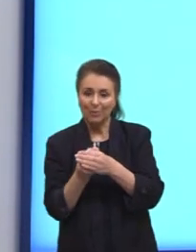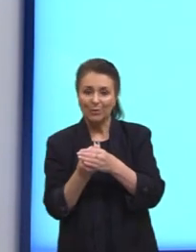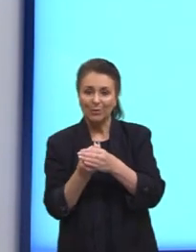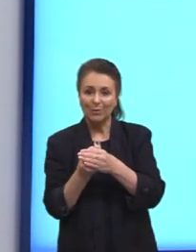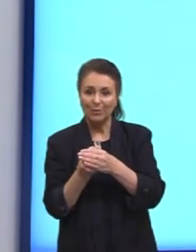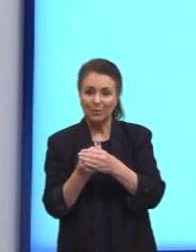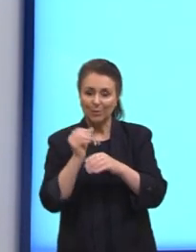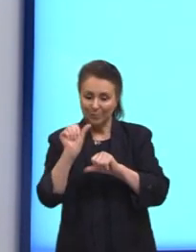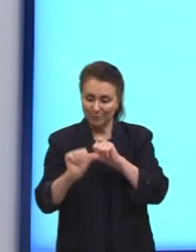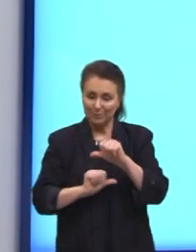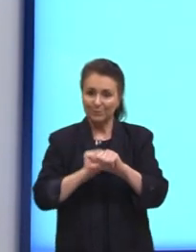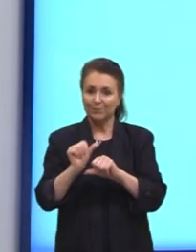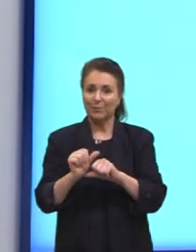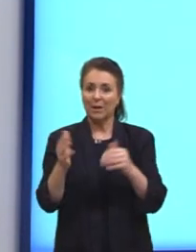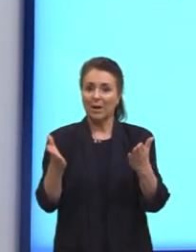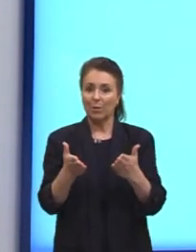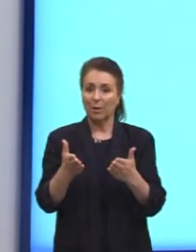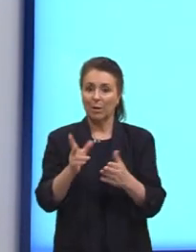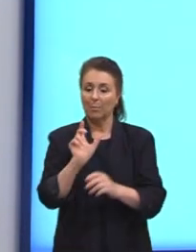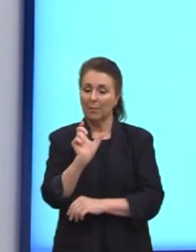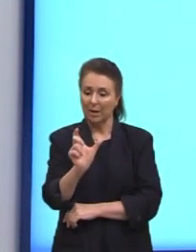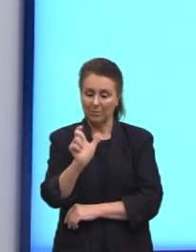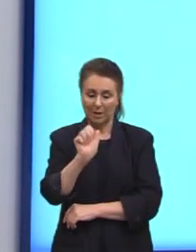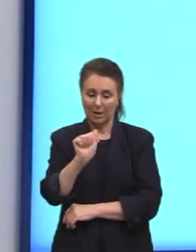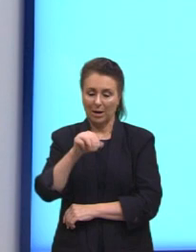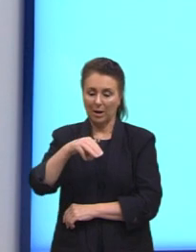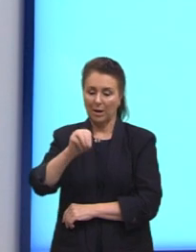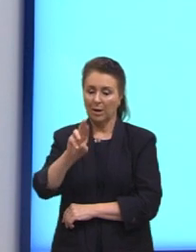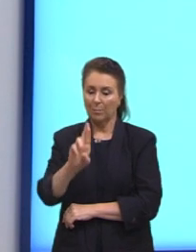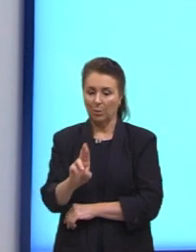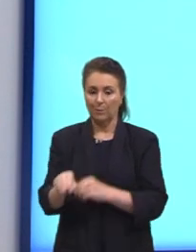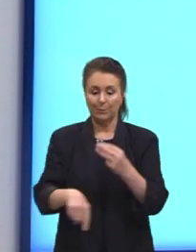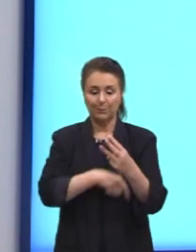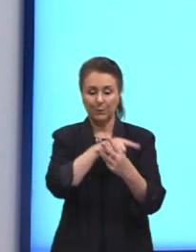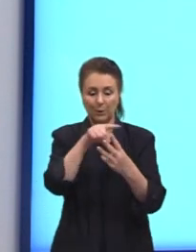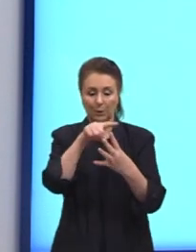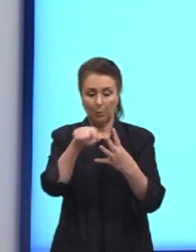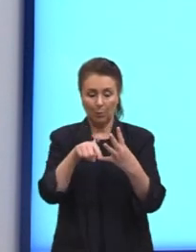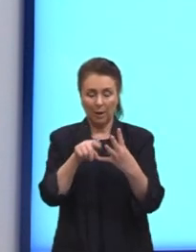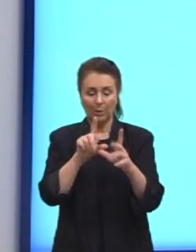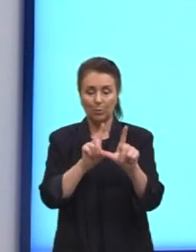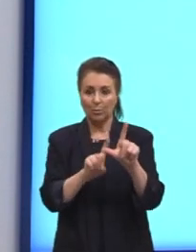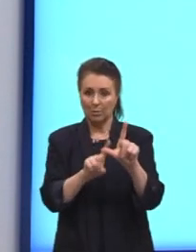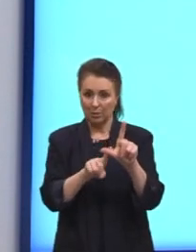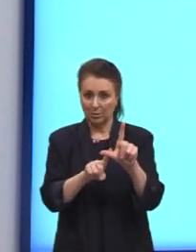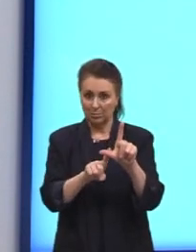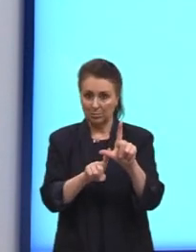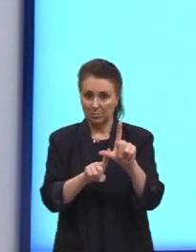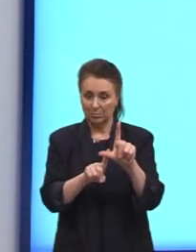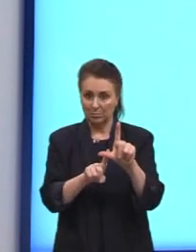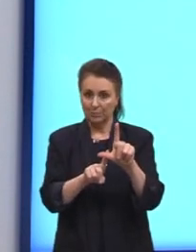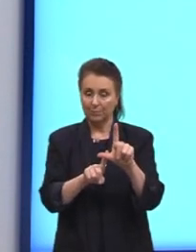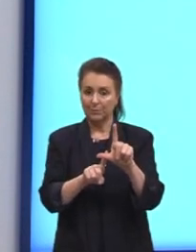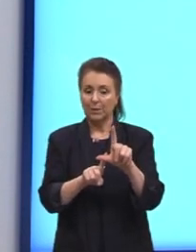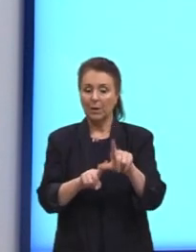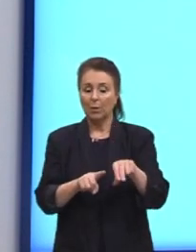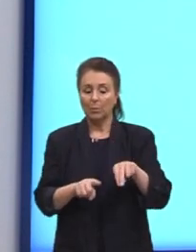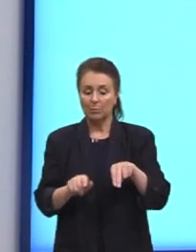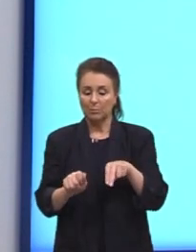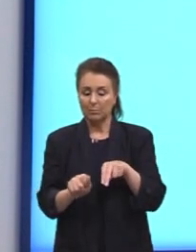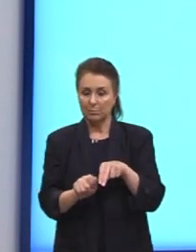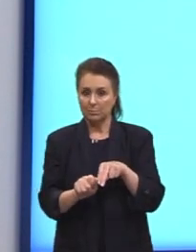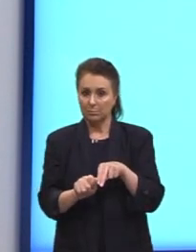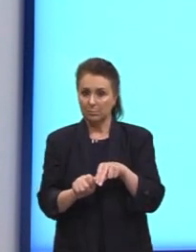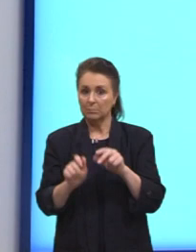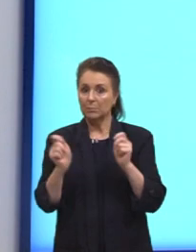pegar aqui a palavra amor. Ela tem quatro letras. Então, o total de anagramas possíveis